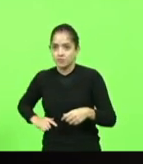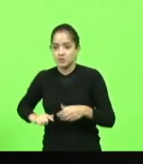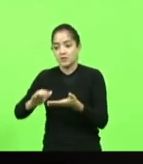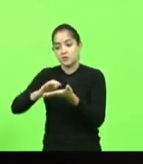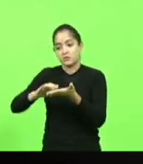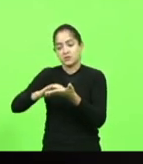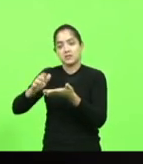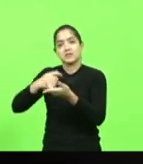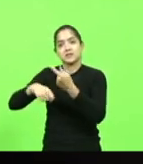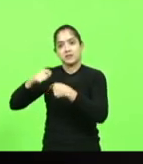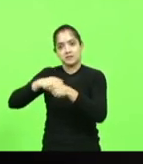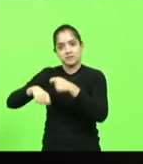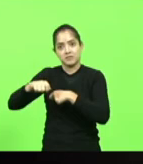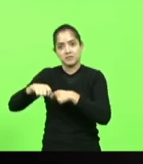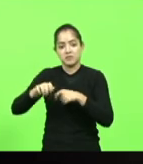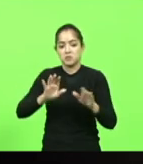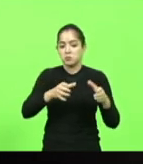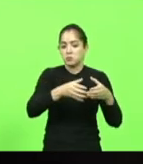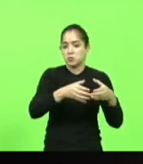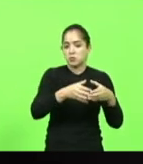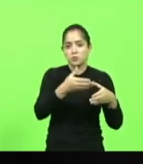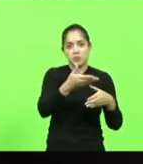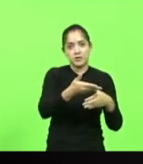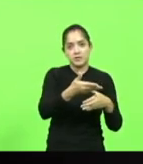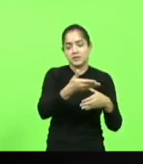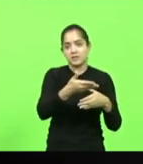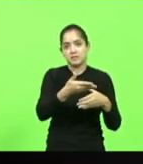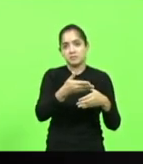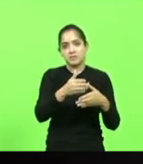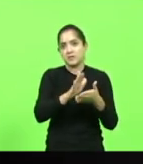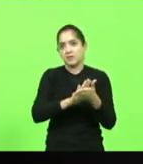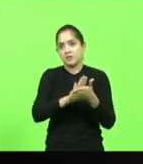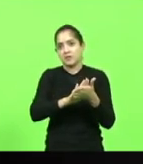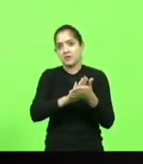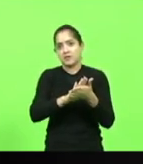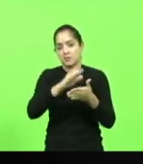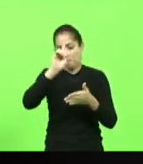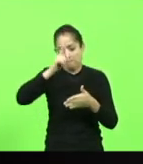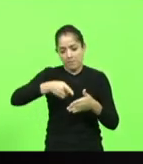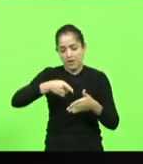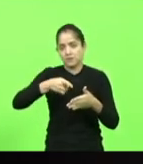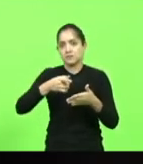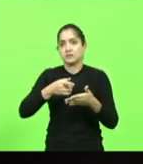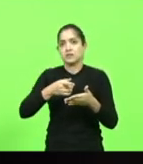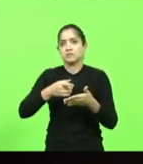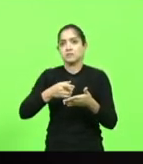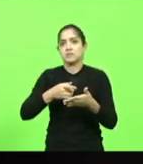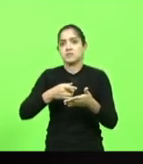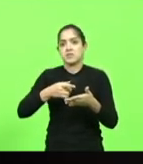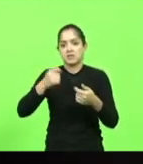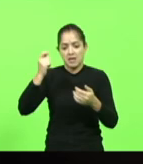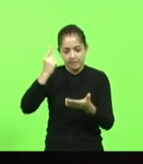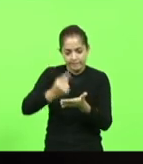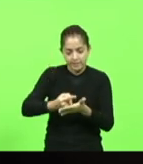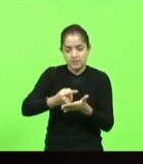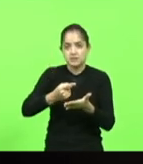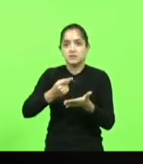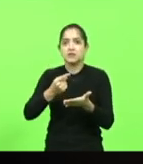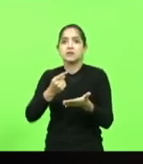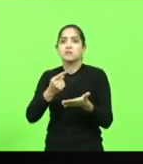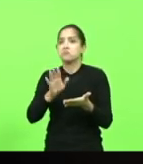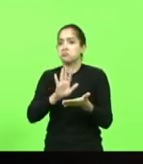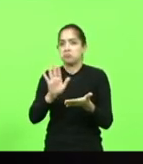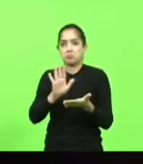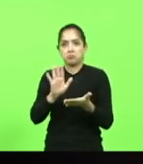da fazenda o comando não faz nada o comando tem que fazer assim mas não ele só